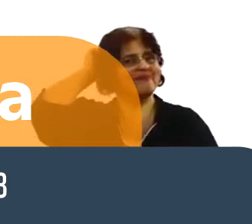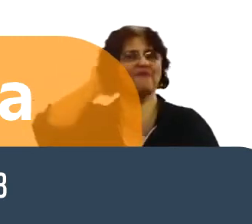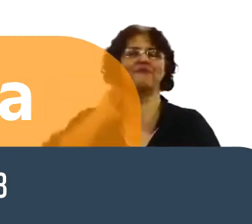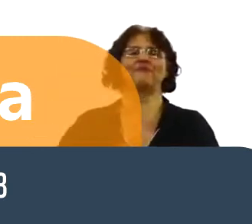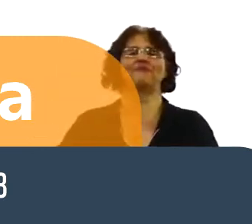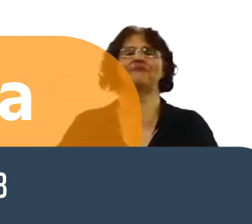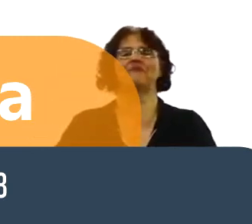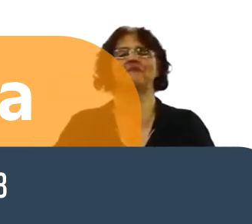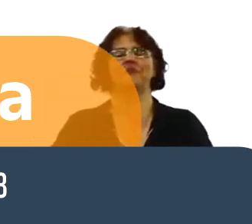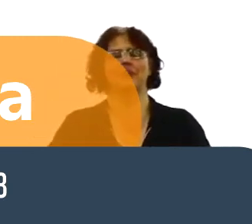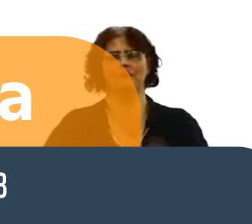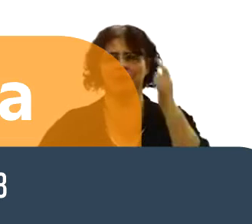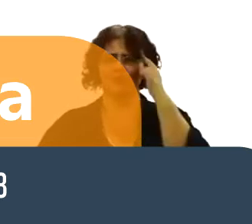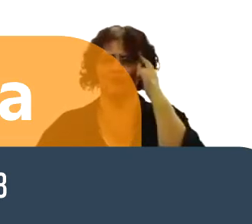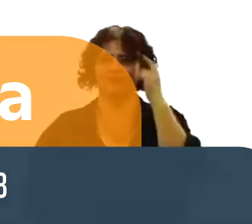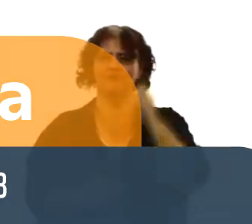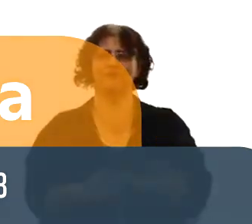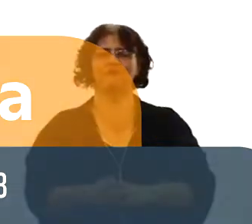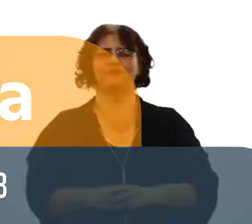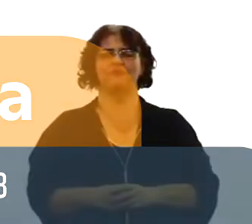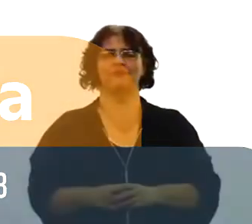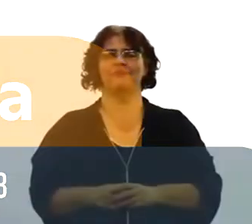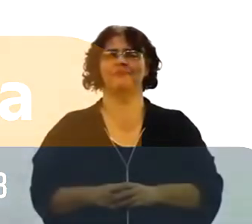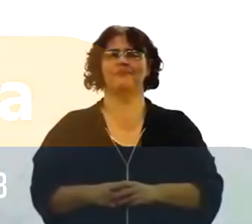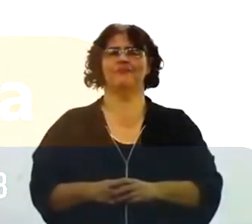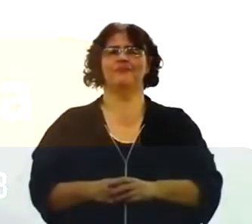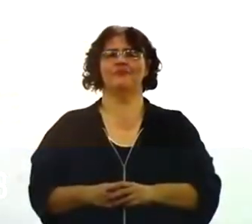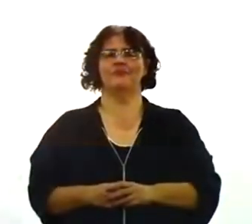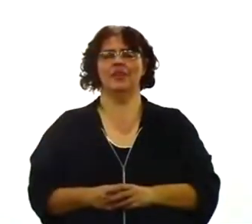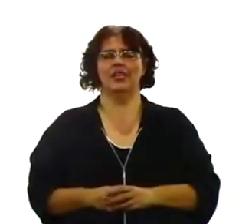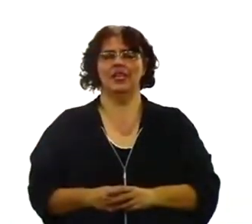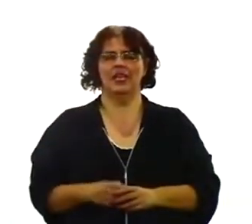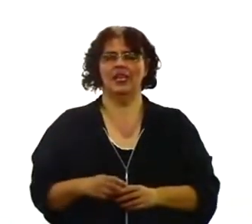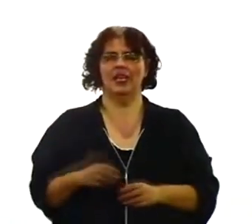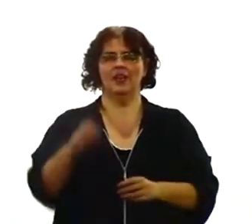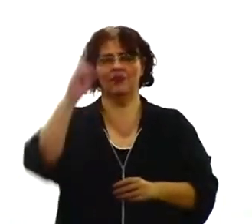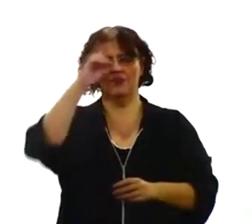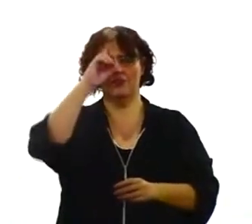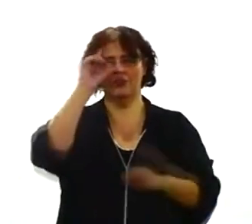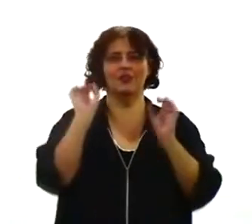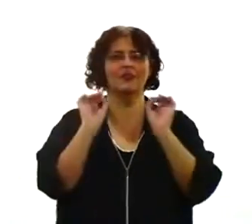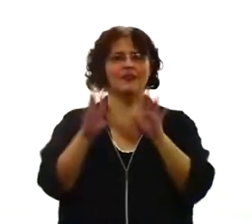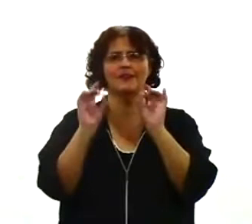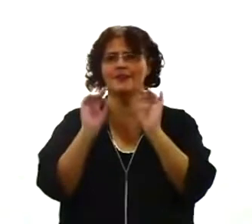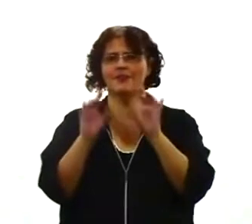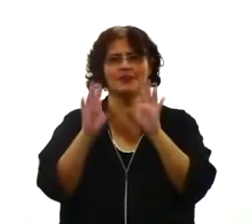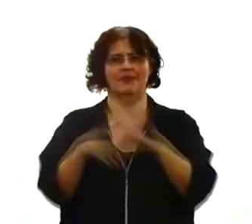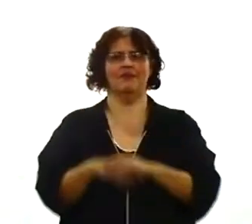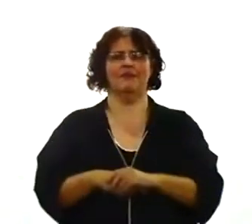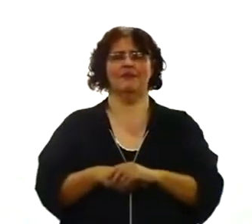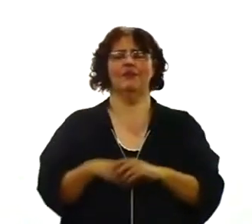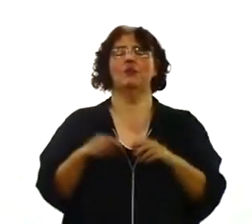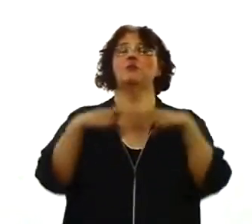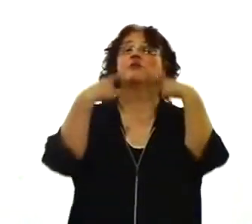Você já pensou nisso? Você já pensou num dia como hoje? Um dia como hoje é um dia diferente. Nós estamos aqui ministrando esse